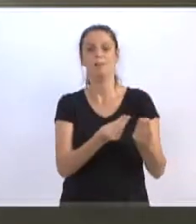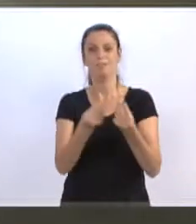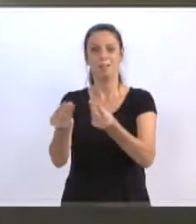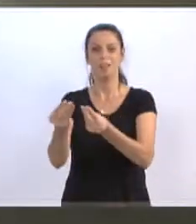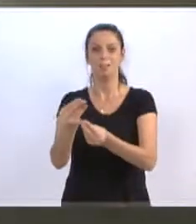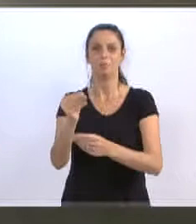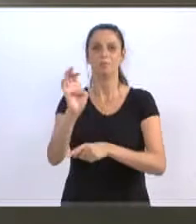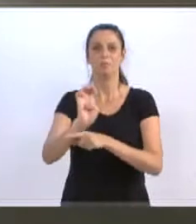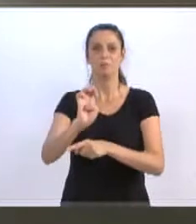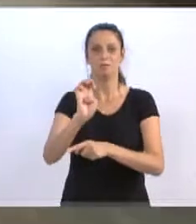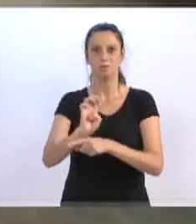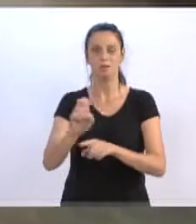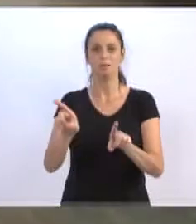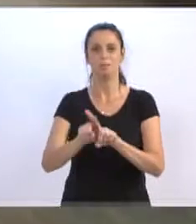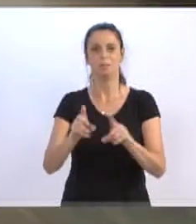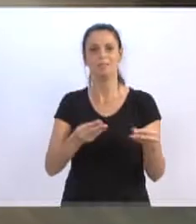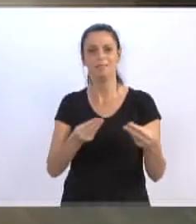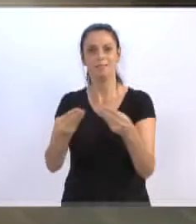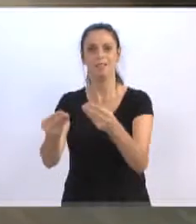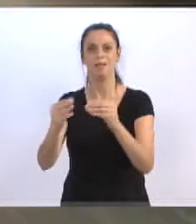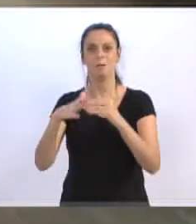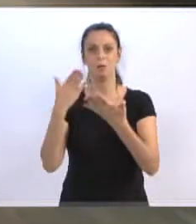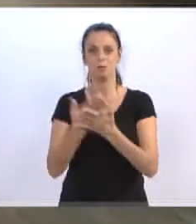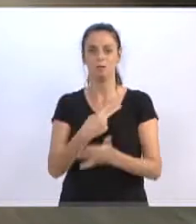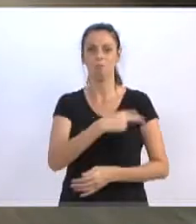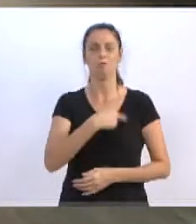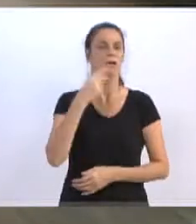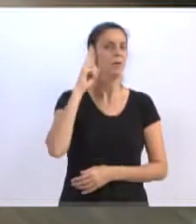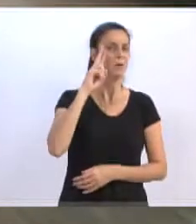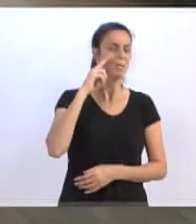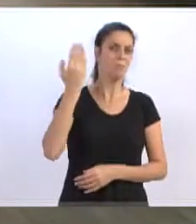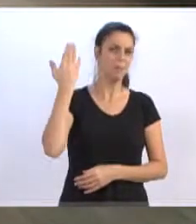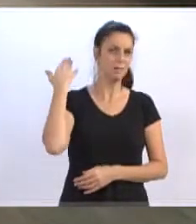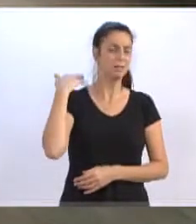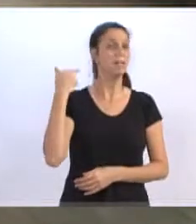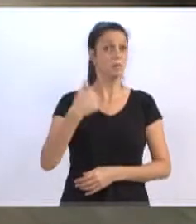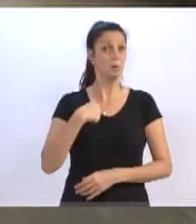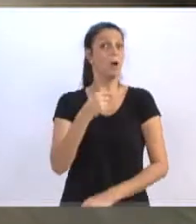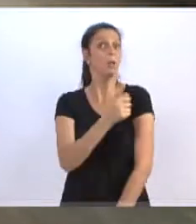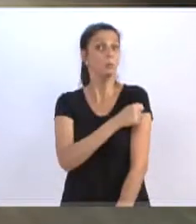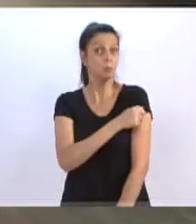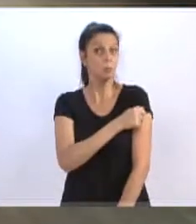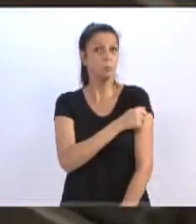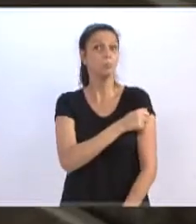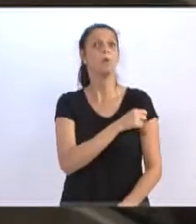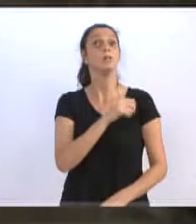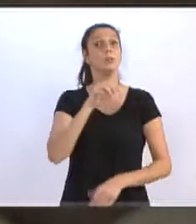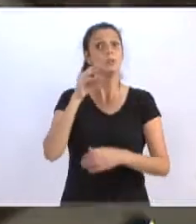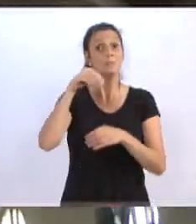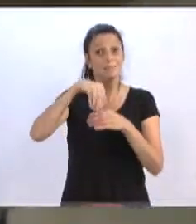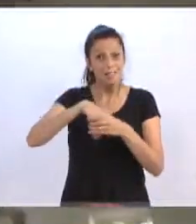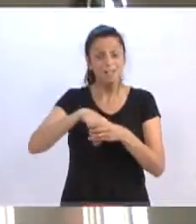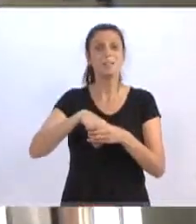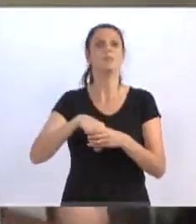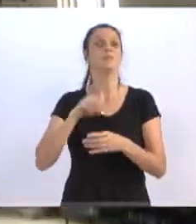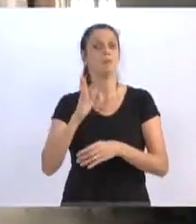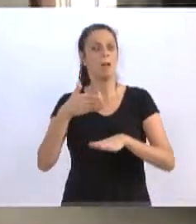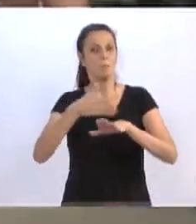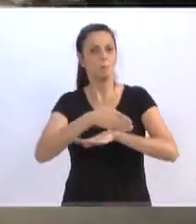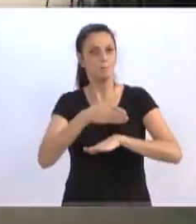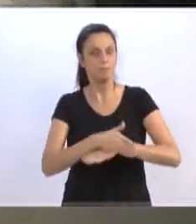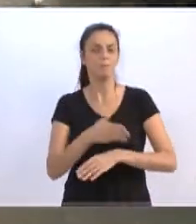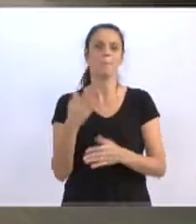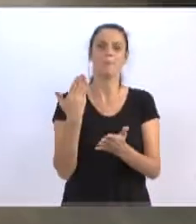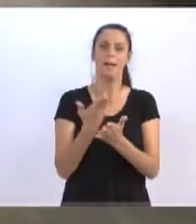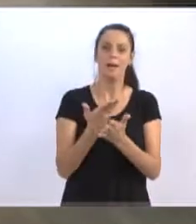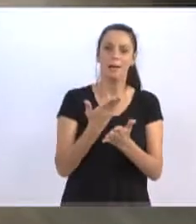e ao Colégio Pedro II. Eu me lembro de quando estudante ter tido muitas atividades lá, teatro, aula